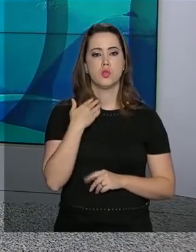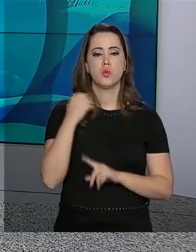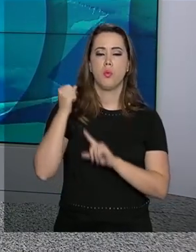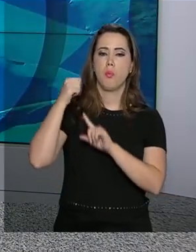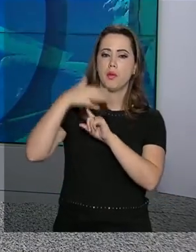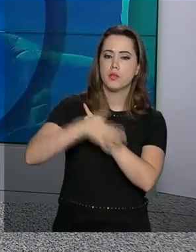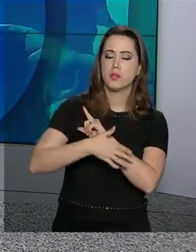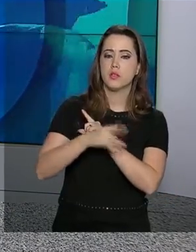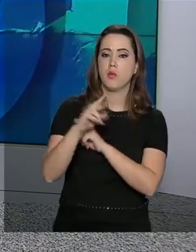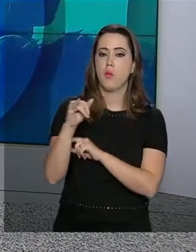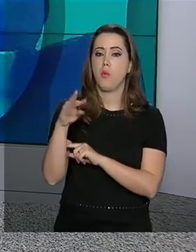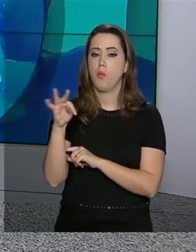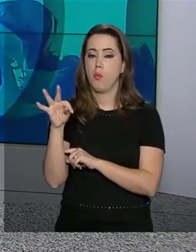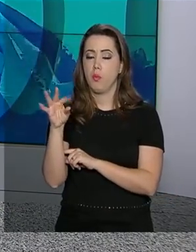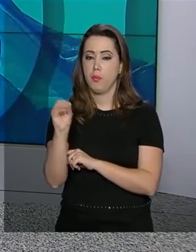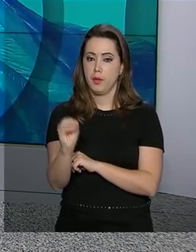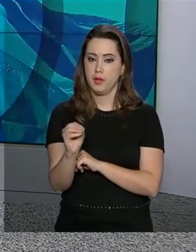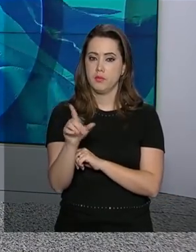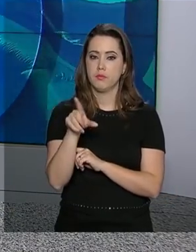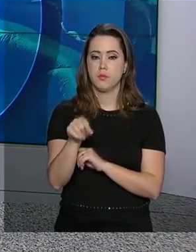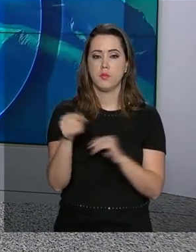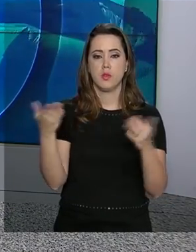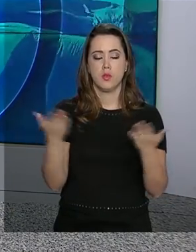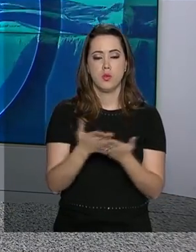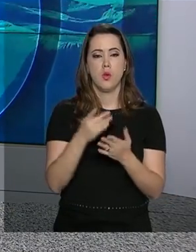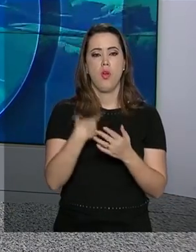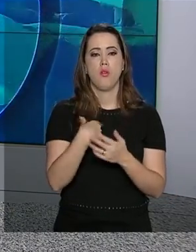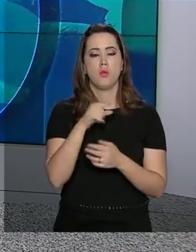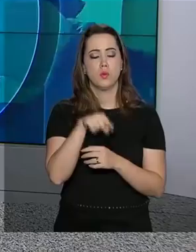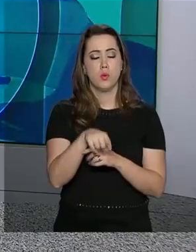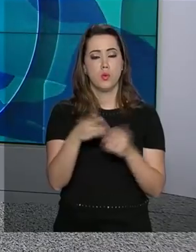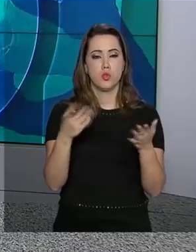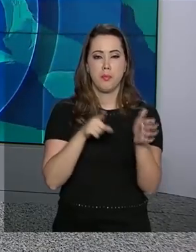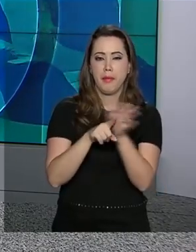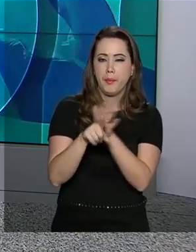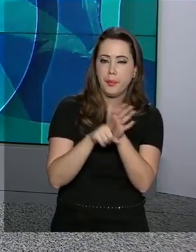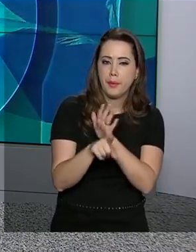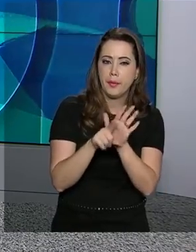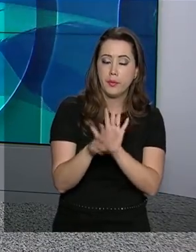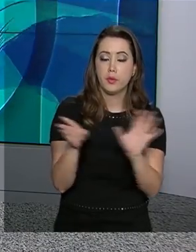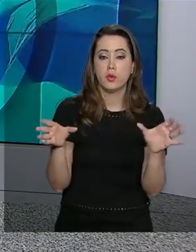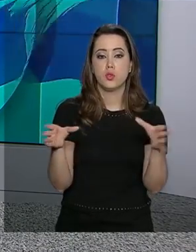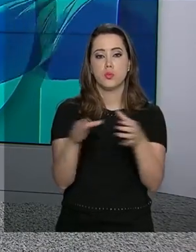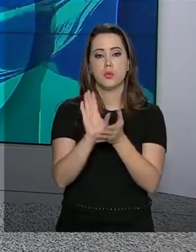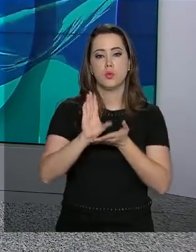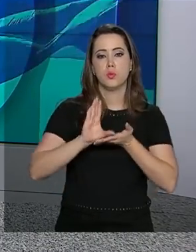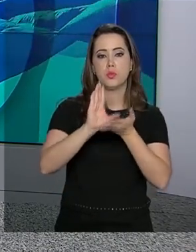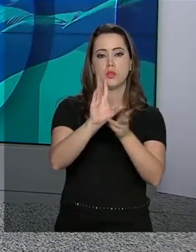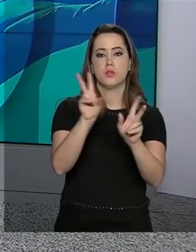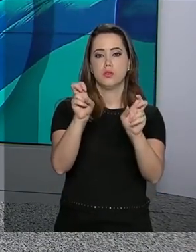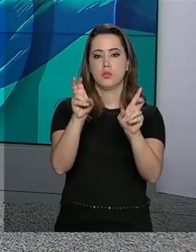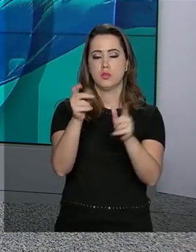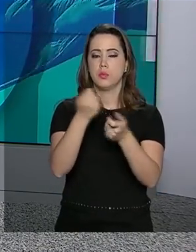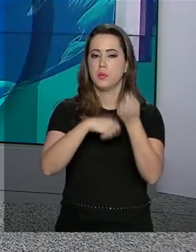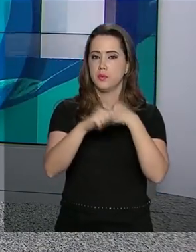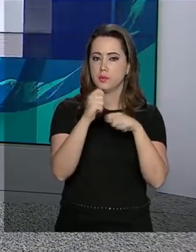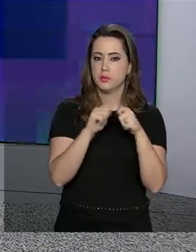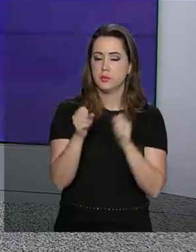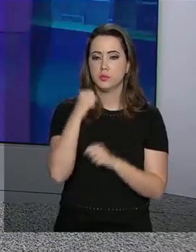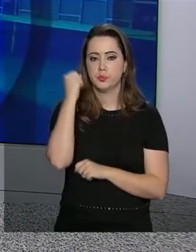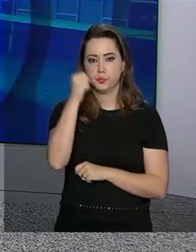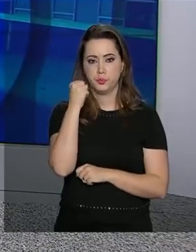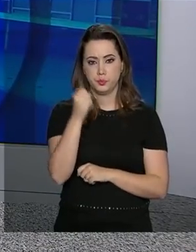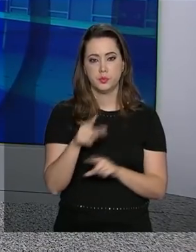o Banco Central, Roberto de Oliveira Campos Neto foi sabatinado hoje pela Comissão de Assuntos Econômicos do